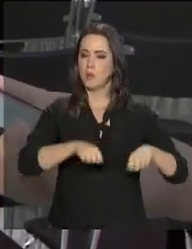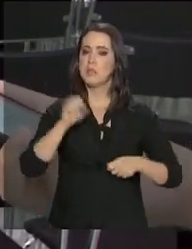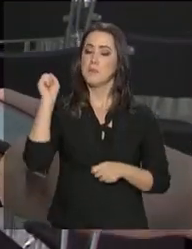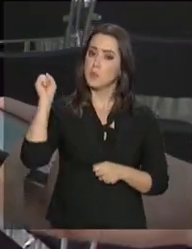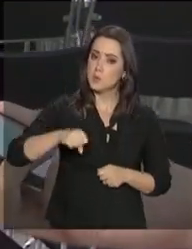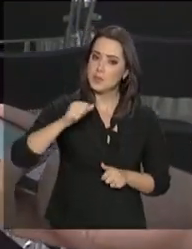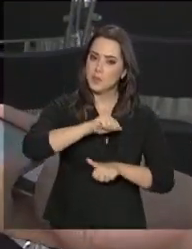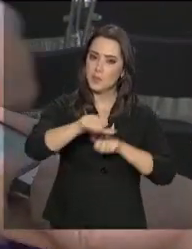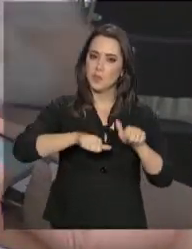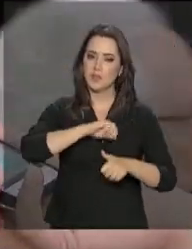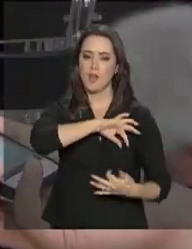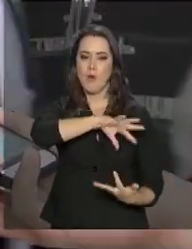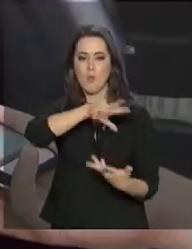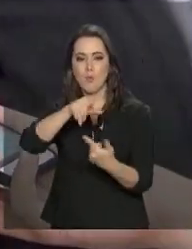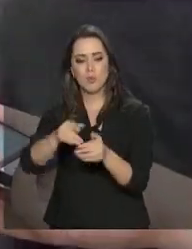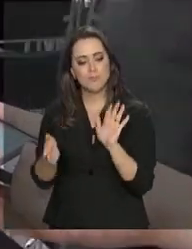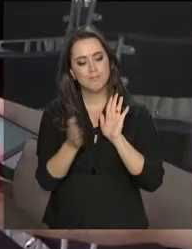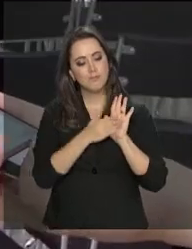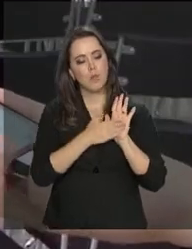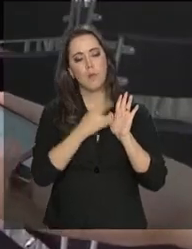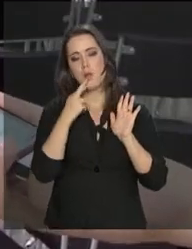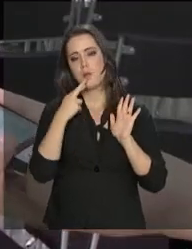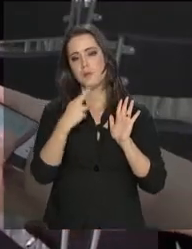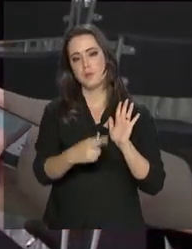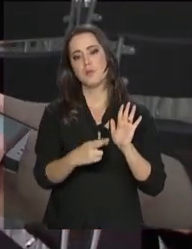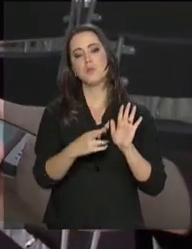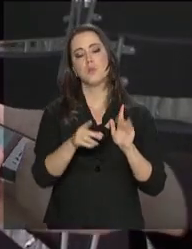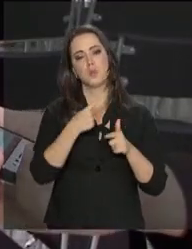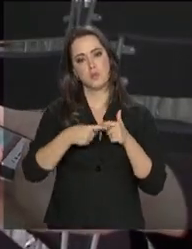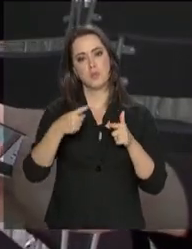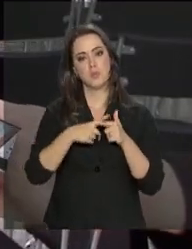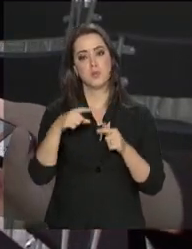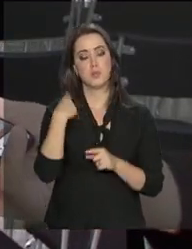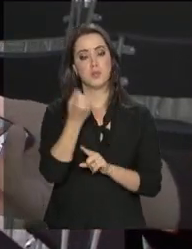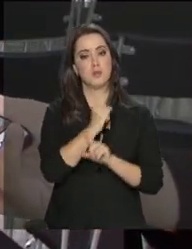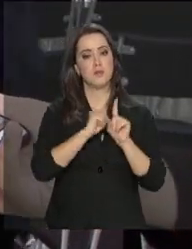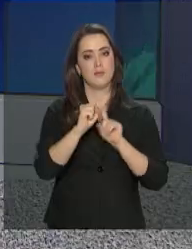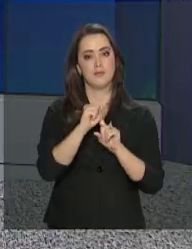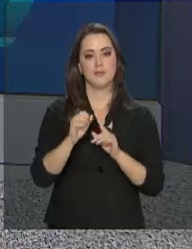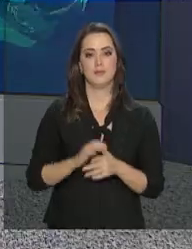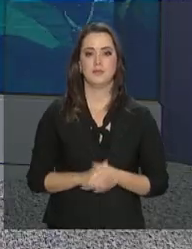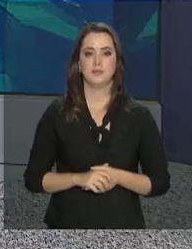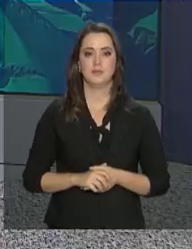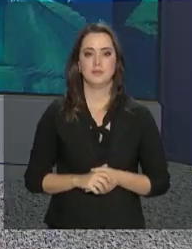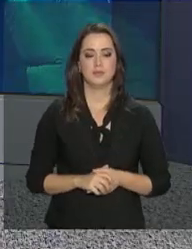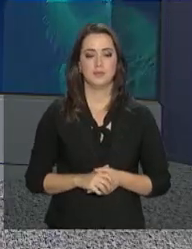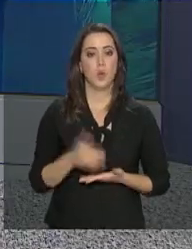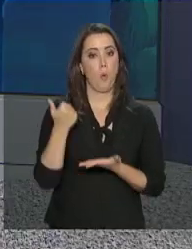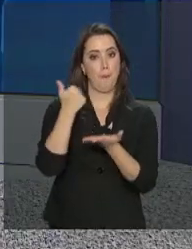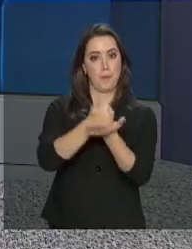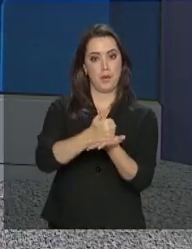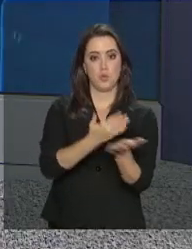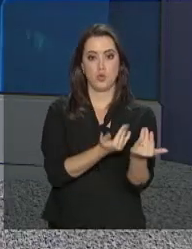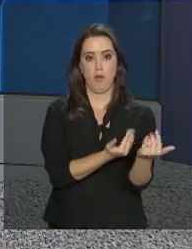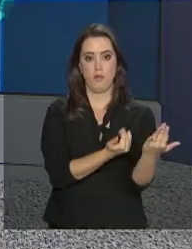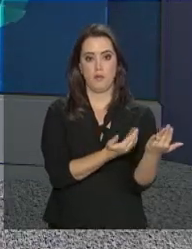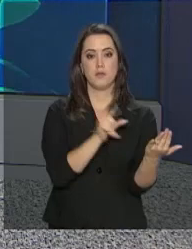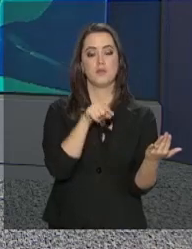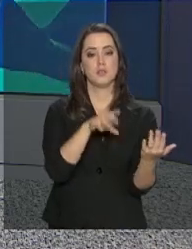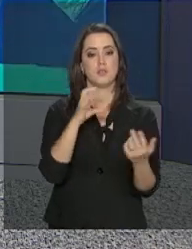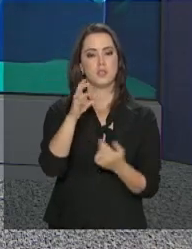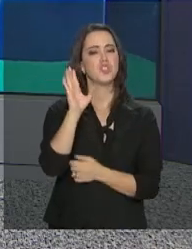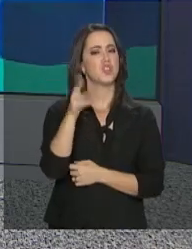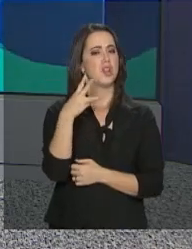sim mudar o mundo e propor soluções para os problemas da nossa sociedade. O Prêmio Jovem Cientista